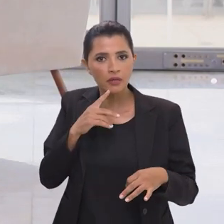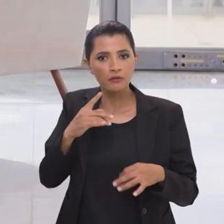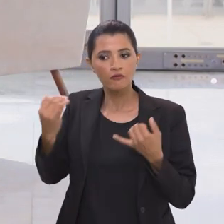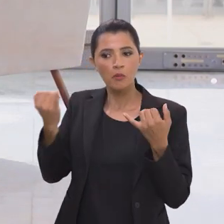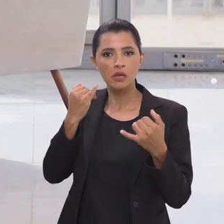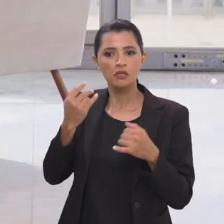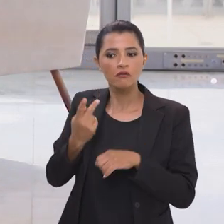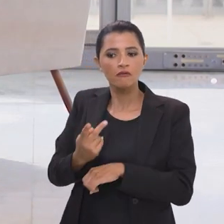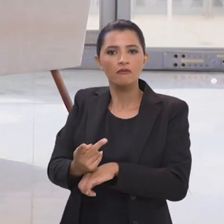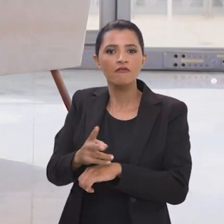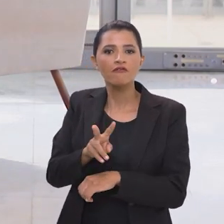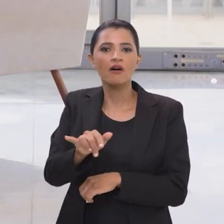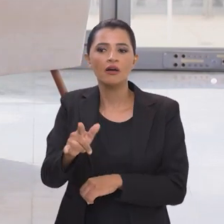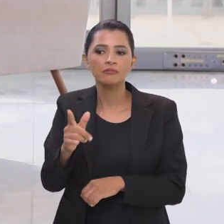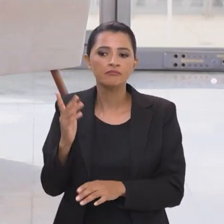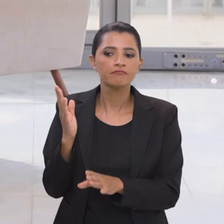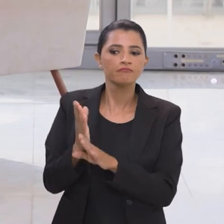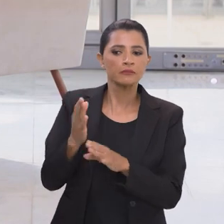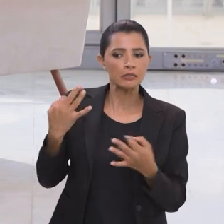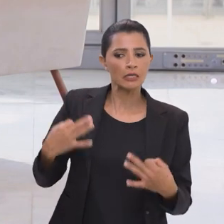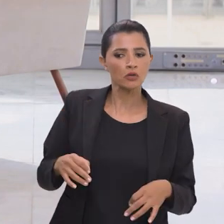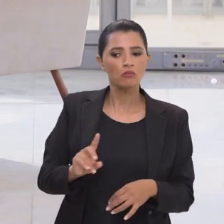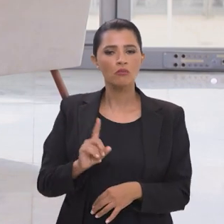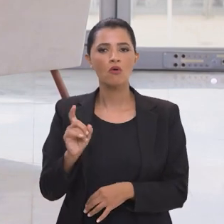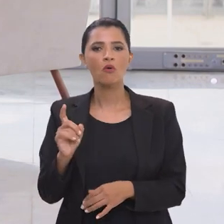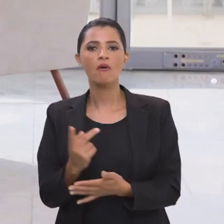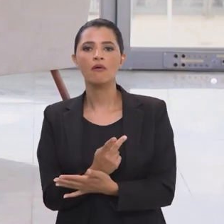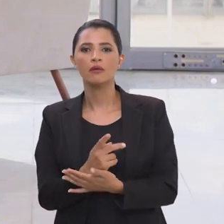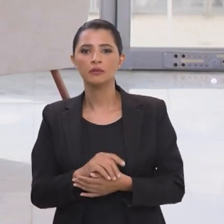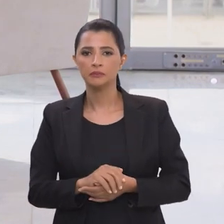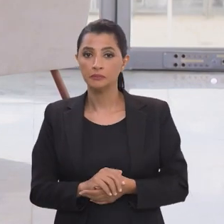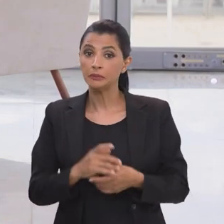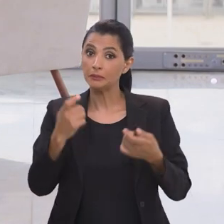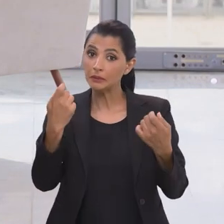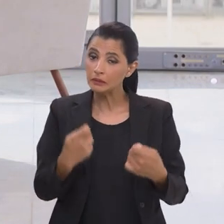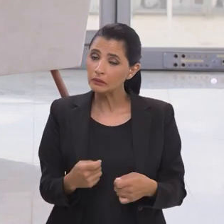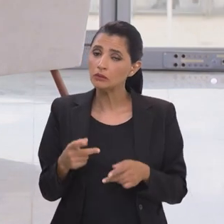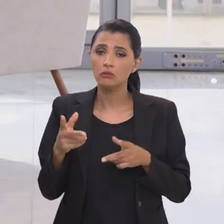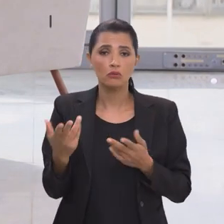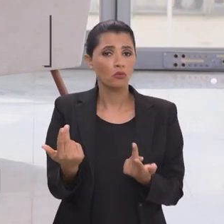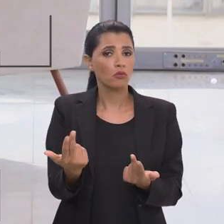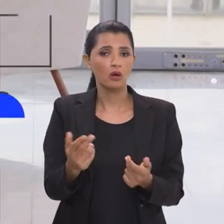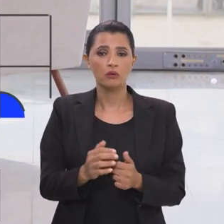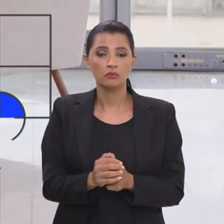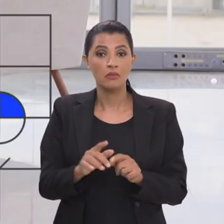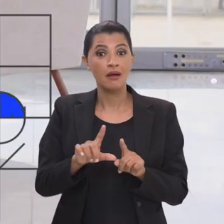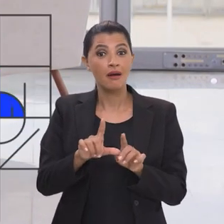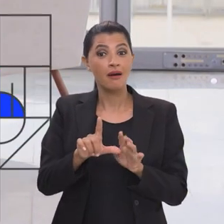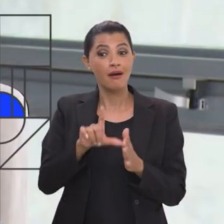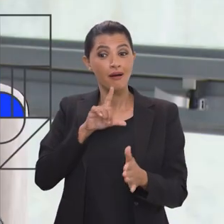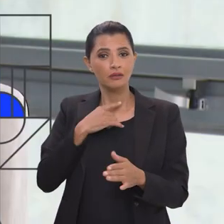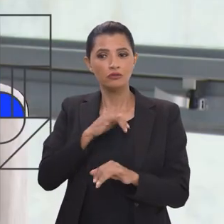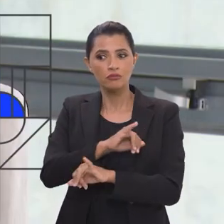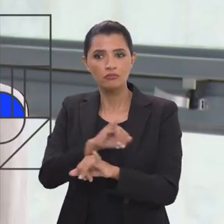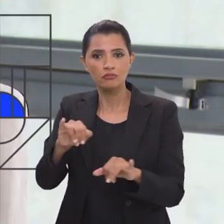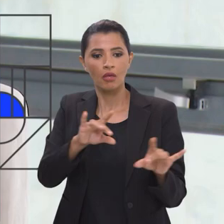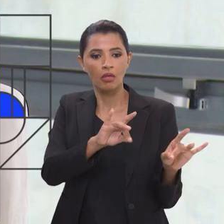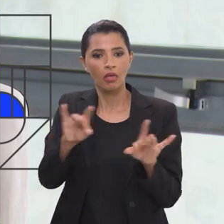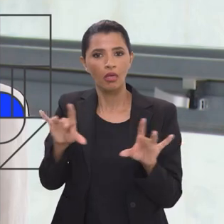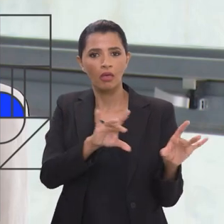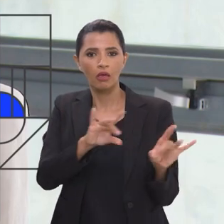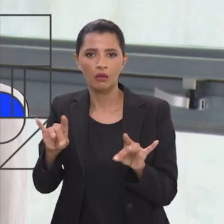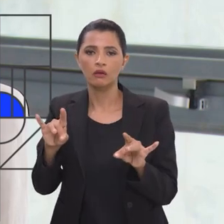informação ela vai atrás a informação precisa ser cuidada assim antes da pessoa divulgar um assunto